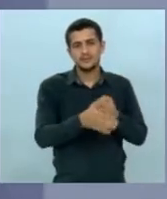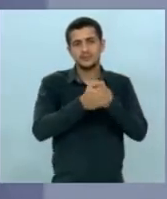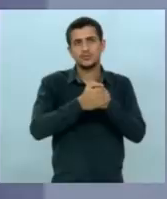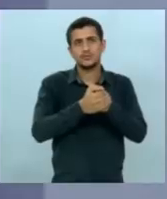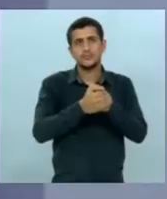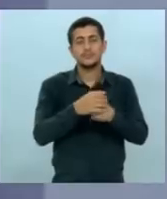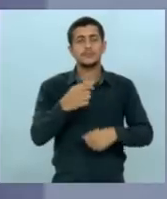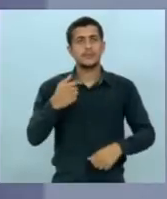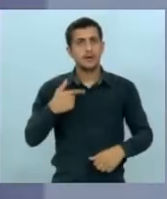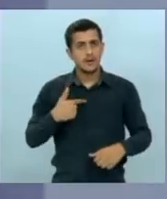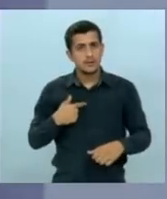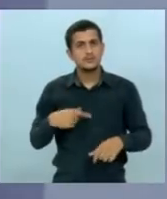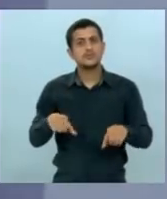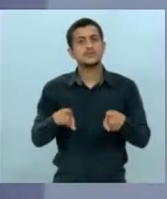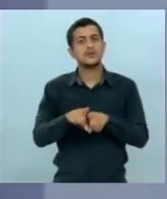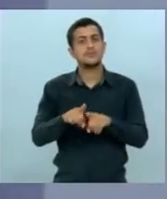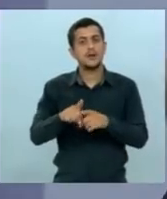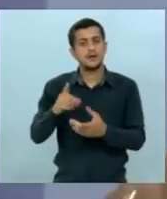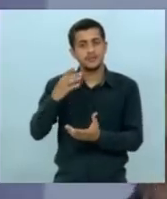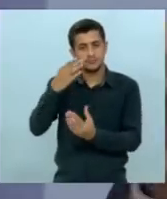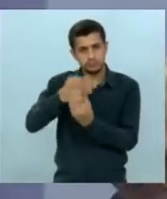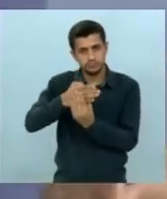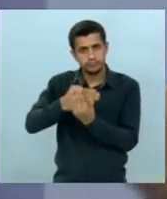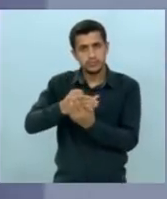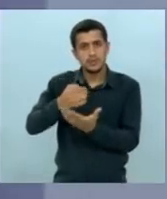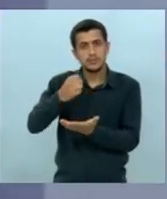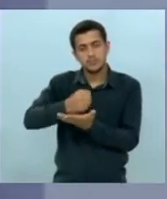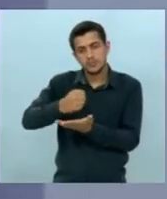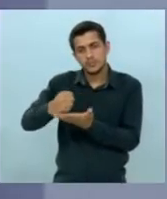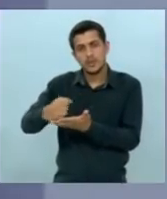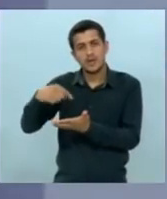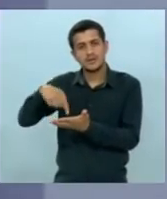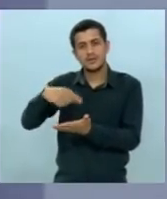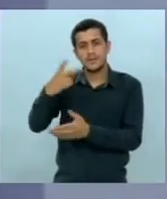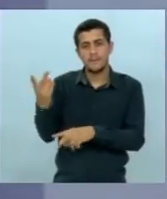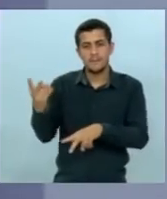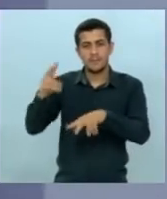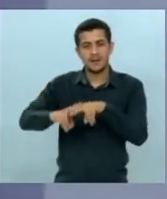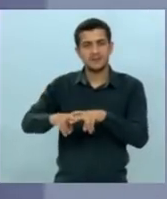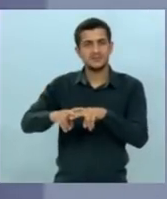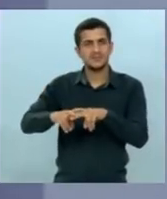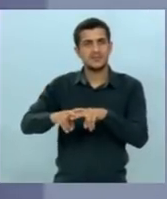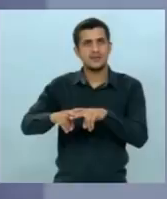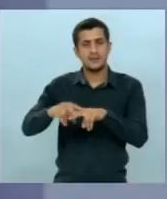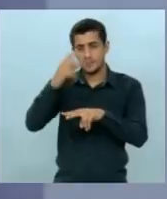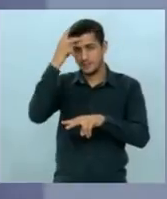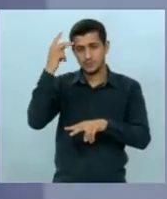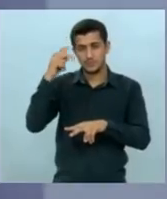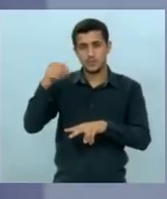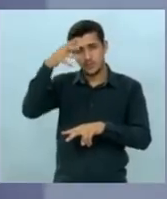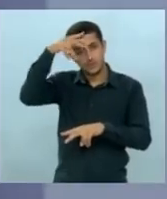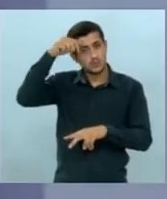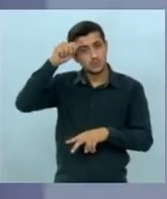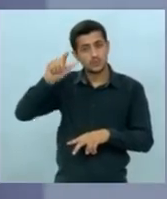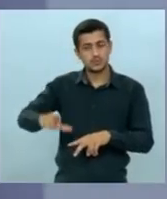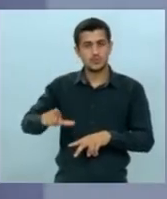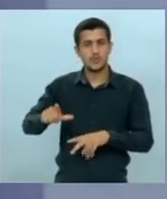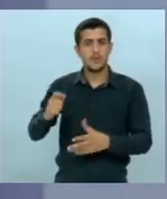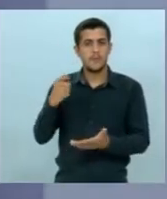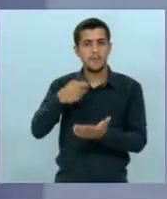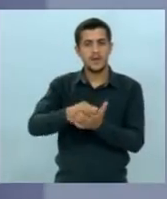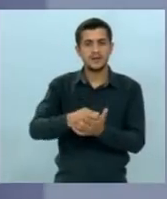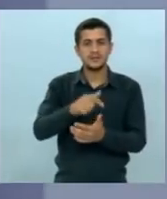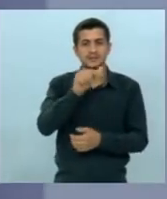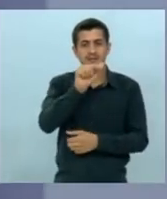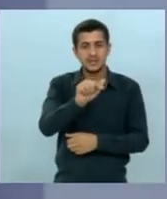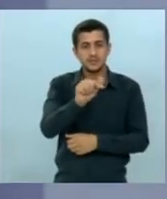entrei com uma ação judicial dos presos do tráfico aqui porque não é justo o cidadão do Mato Grosso do Sul pagar por